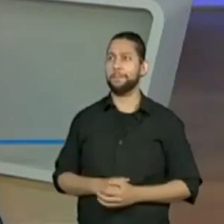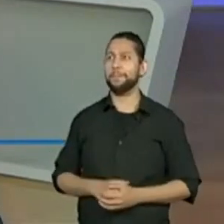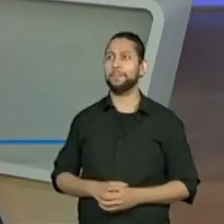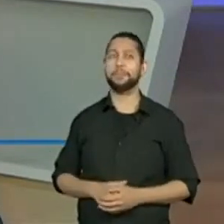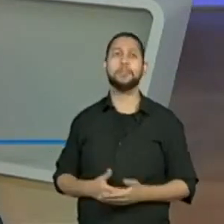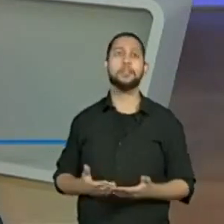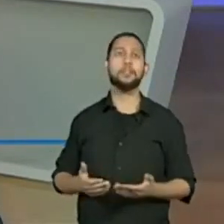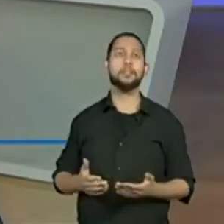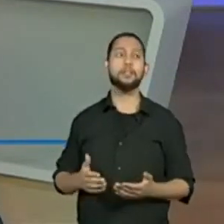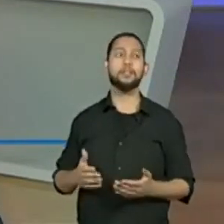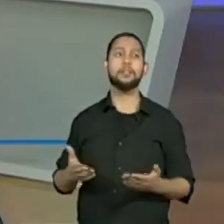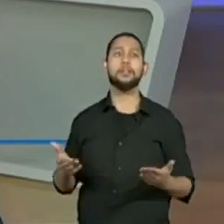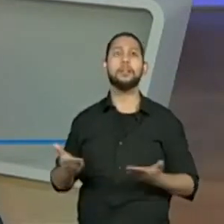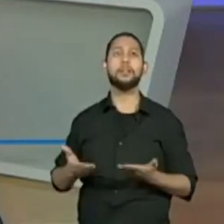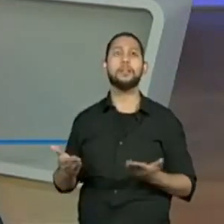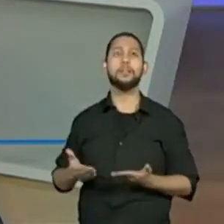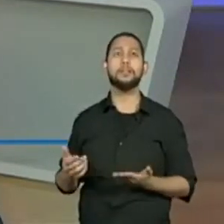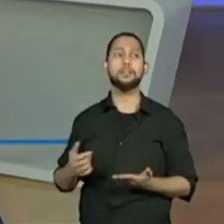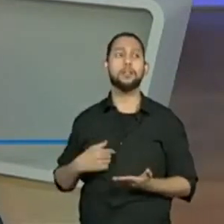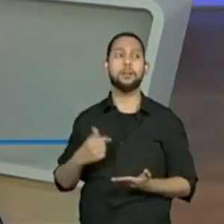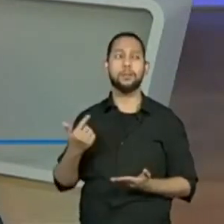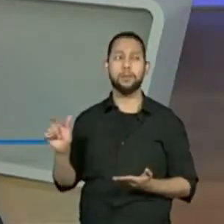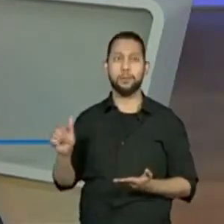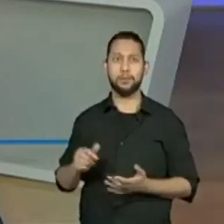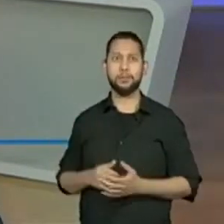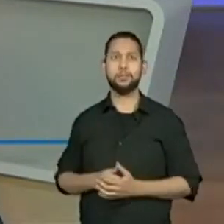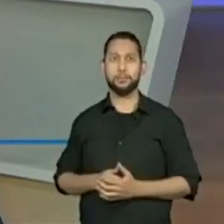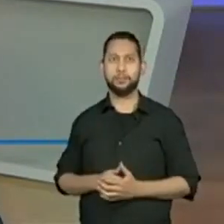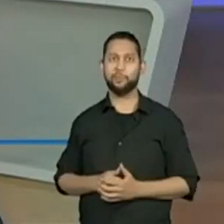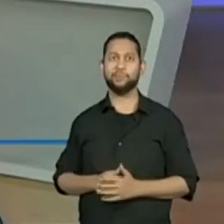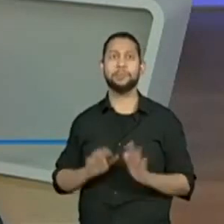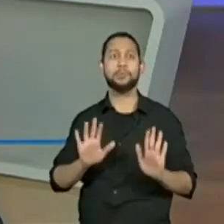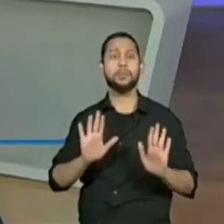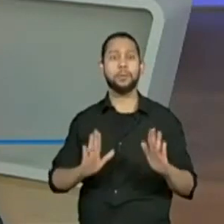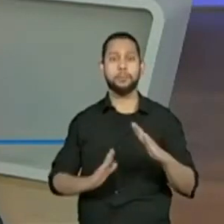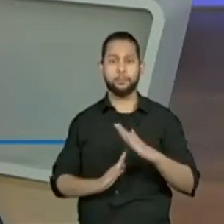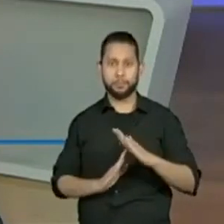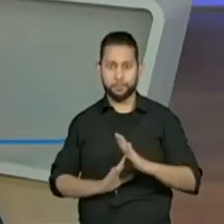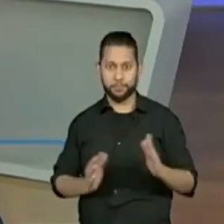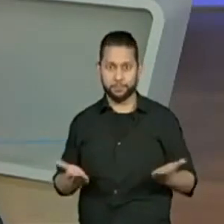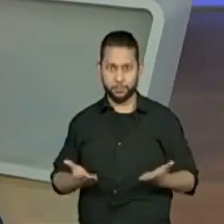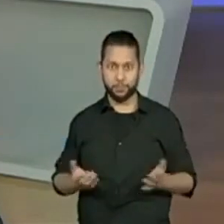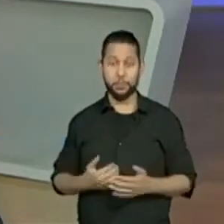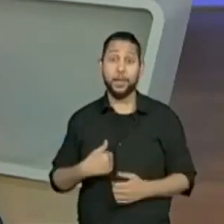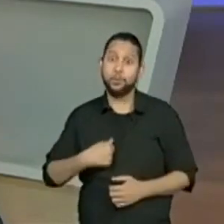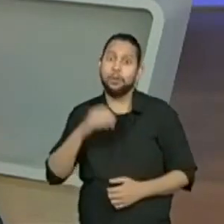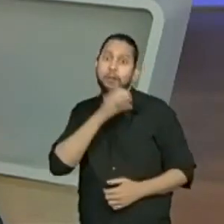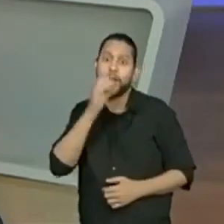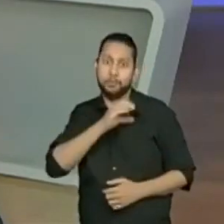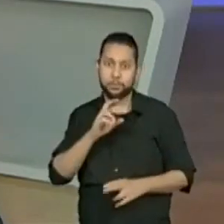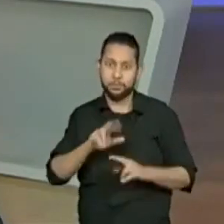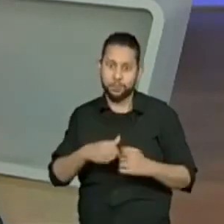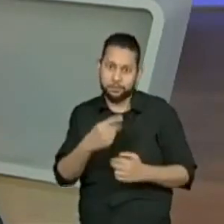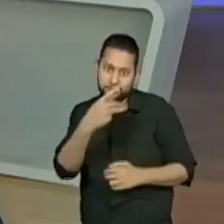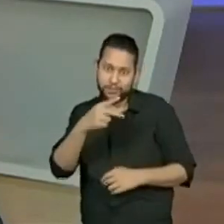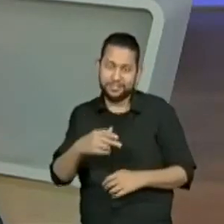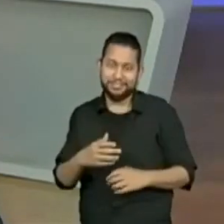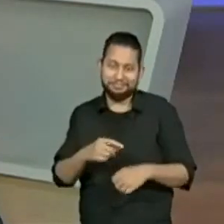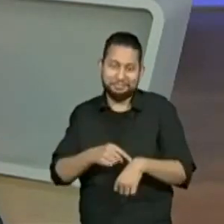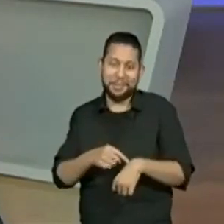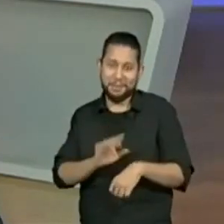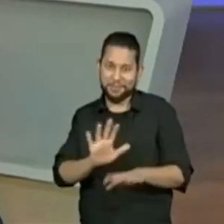Agora... Ih, peraí que eu já adiantei uma coisinha. Bom, deixa dar uma parada aqui. Hoje eu estou me acelerando pelas questões de vocês.